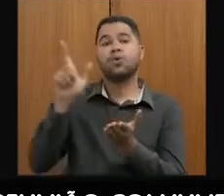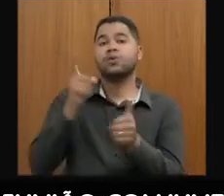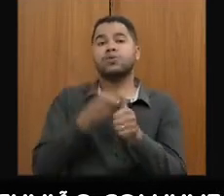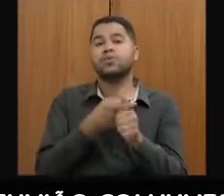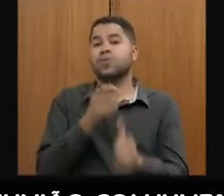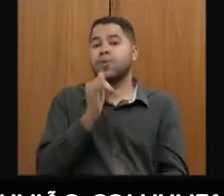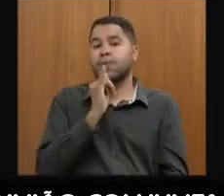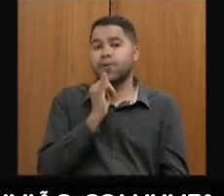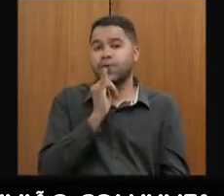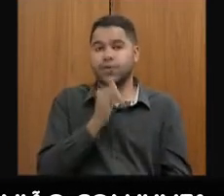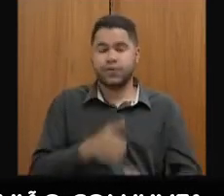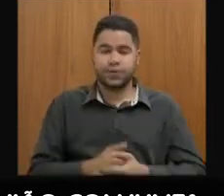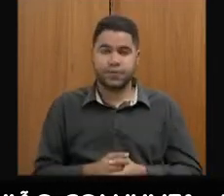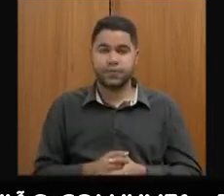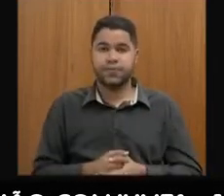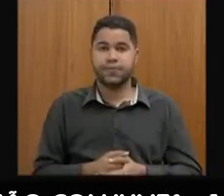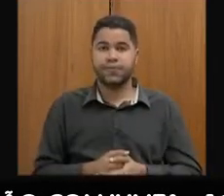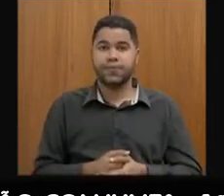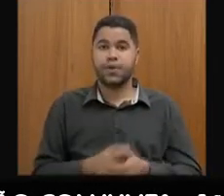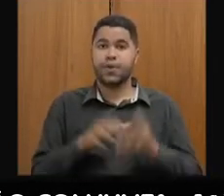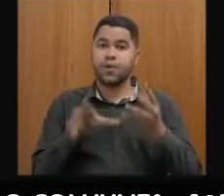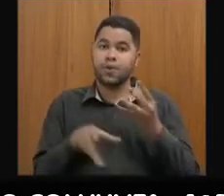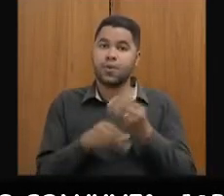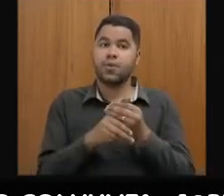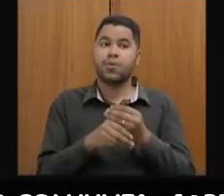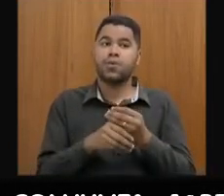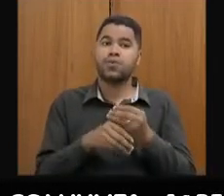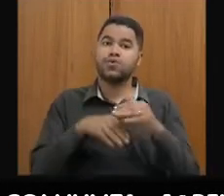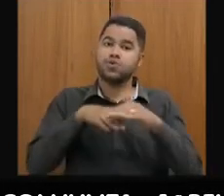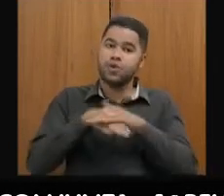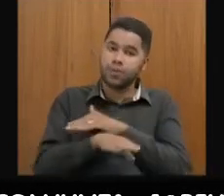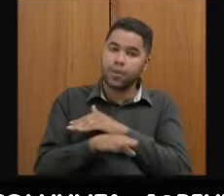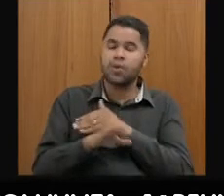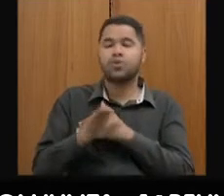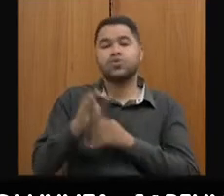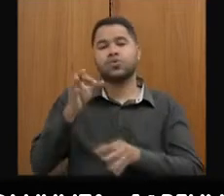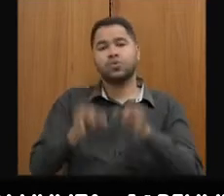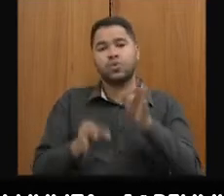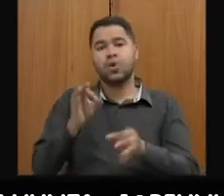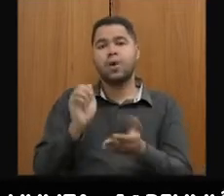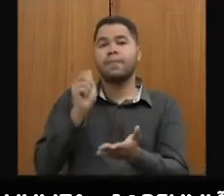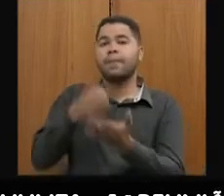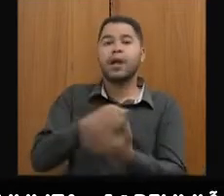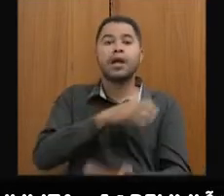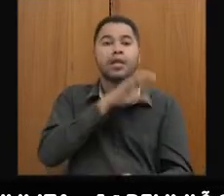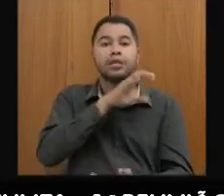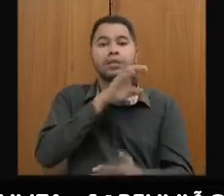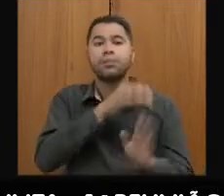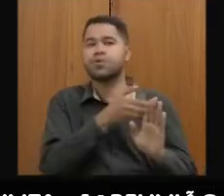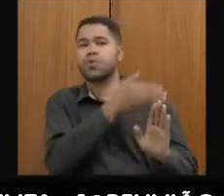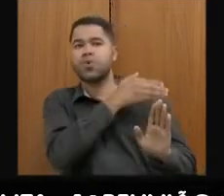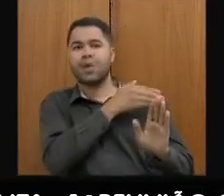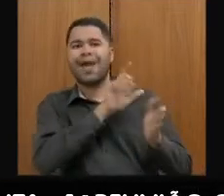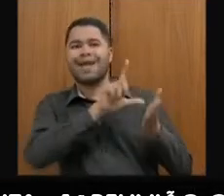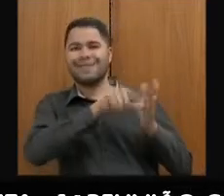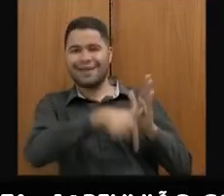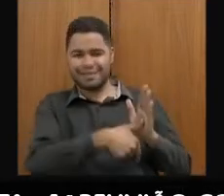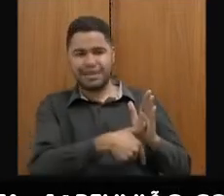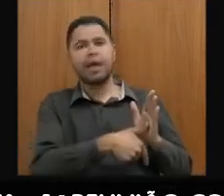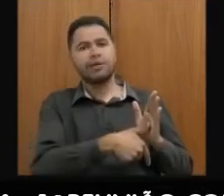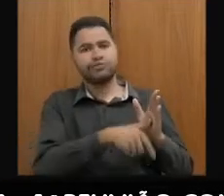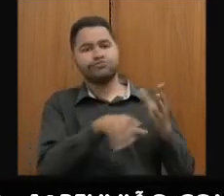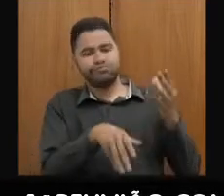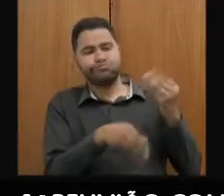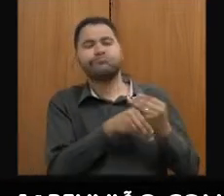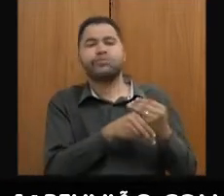exemplo, a recomposição do depósito judicial, o pagamento de tributos que estavam atrasados, estão aí na dívida,